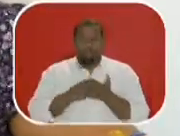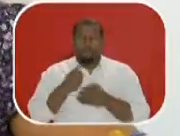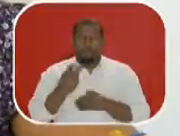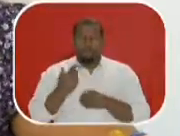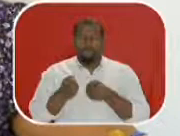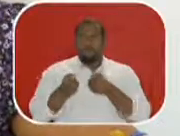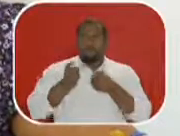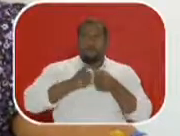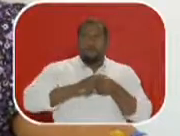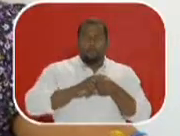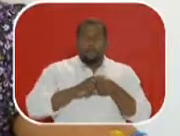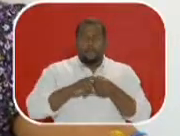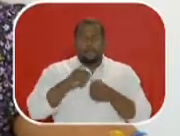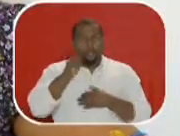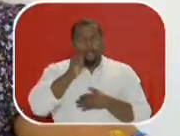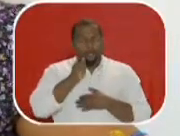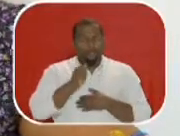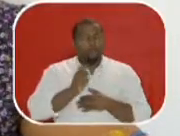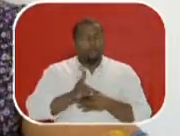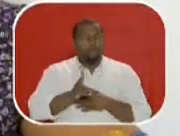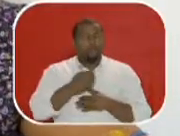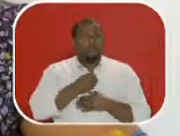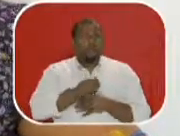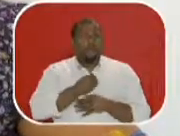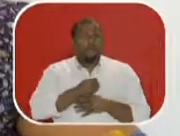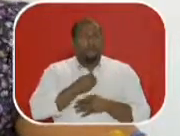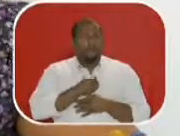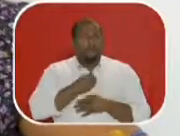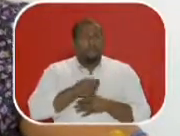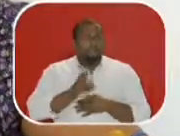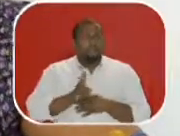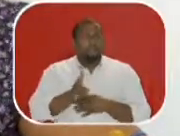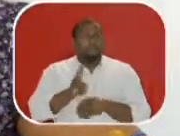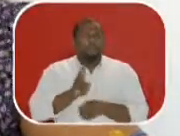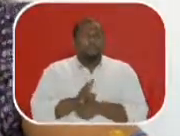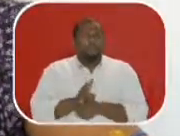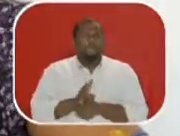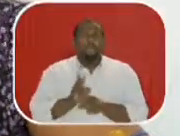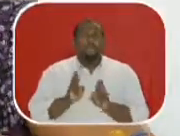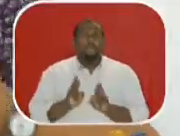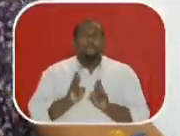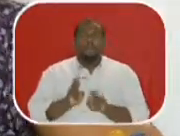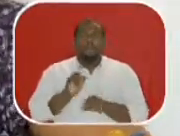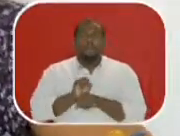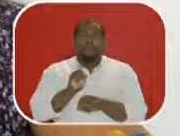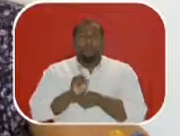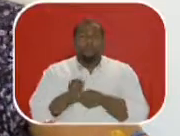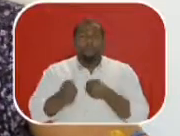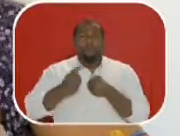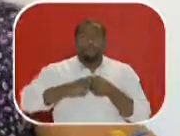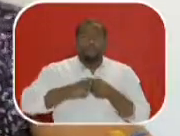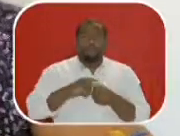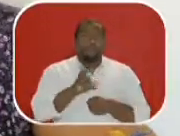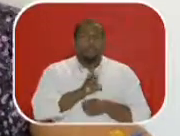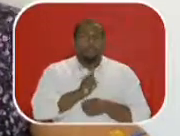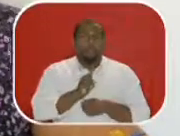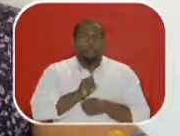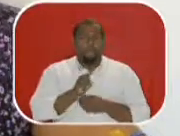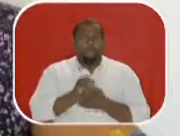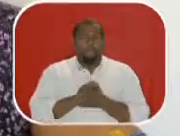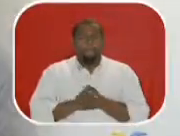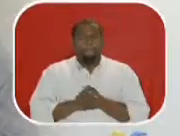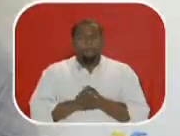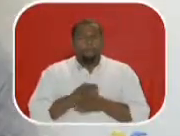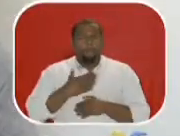promete que vai voltar. E ela vive a vida inteira, ela passa a vida inteira esperando esse amor, a volta, o retorno